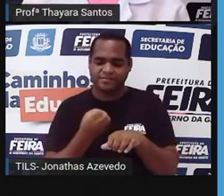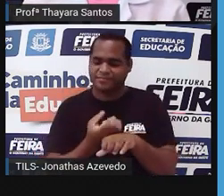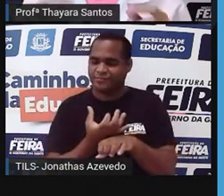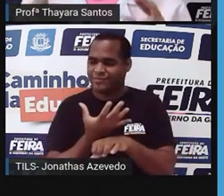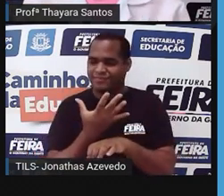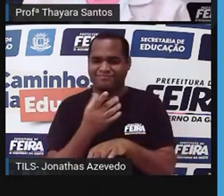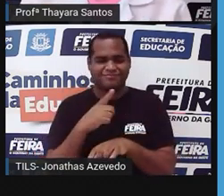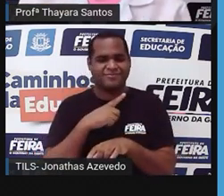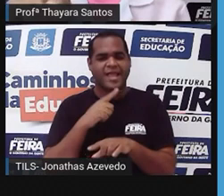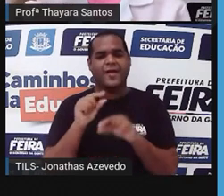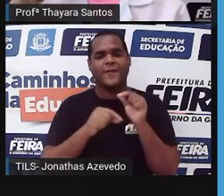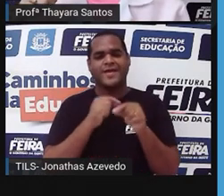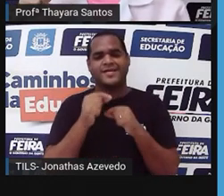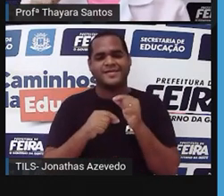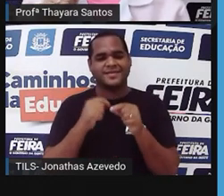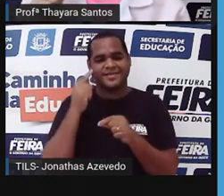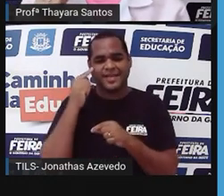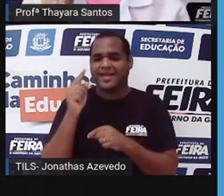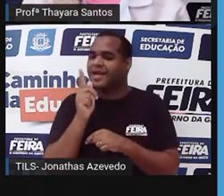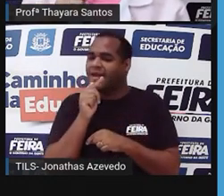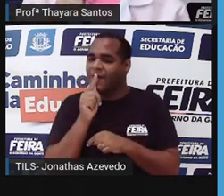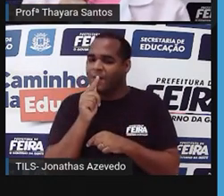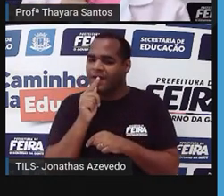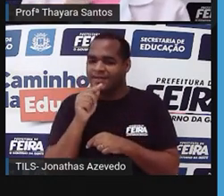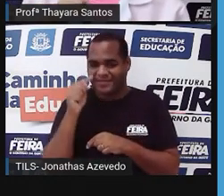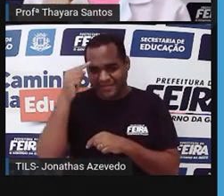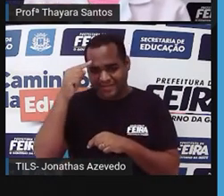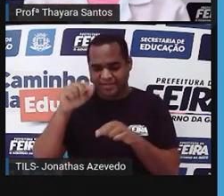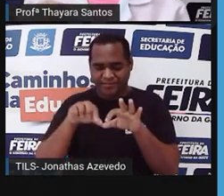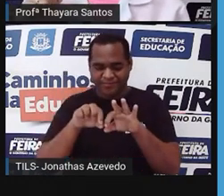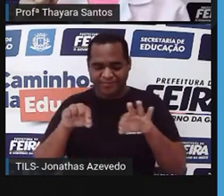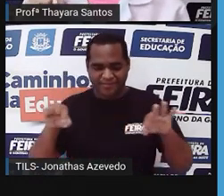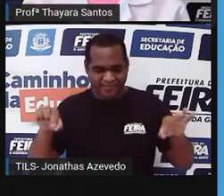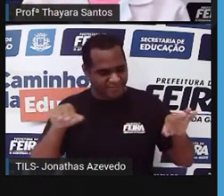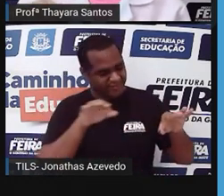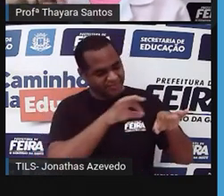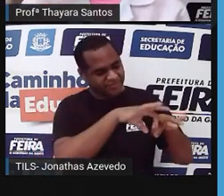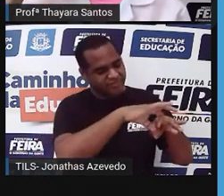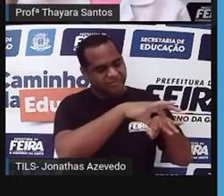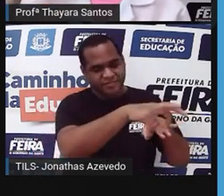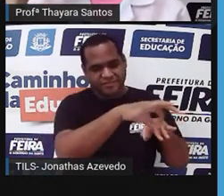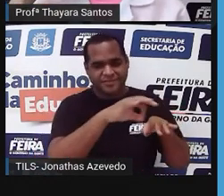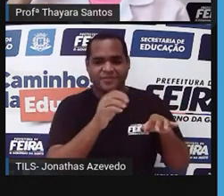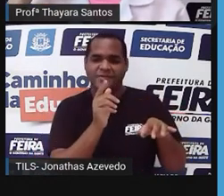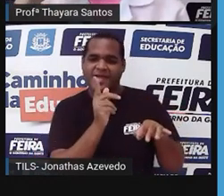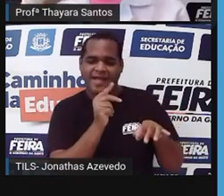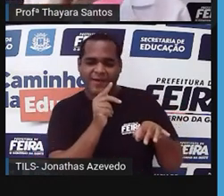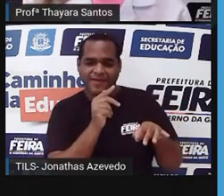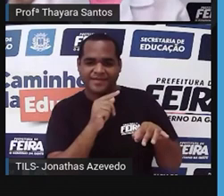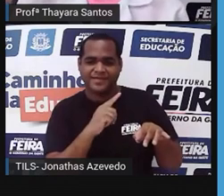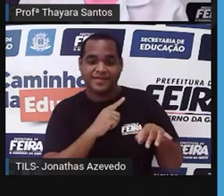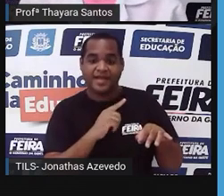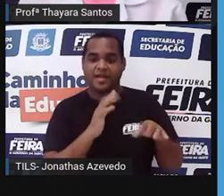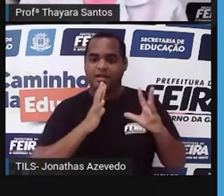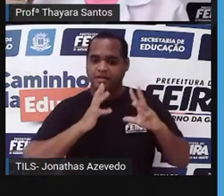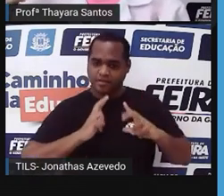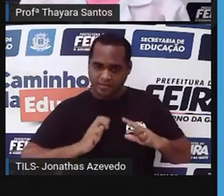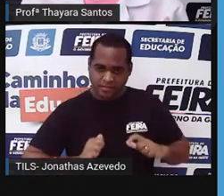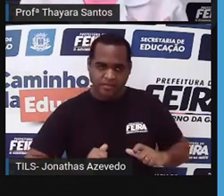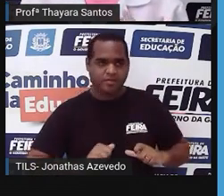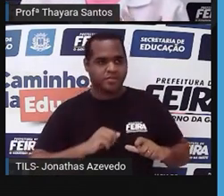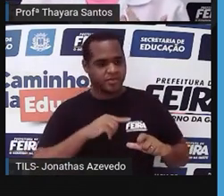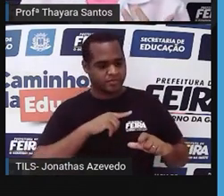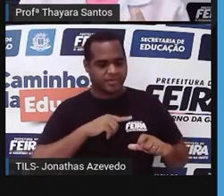como se fossem os encanamentos de água que a gente tem na nossa casa. Na nossa casa a gente tem os canos que levam a água limpa, né, pra